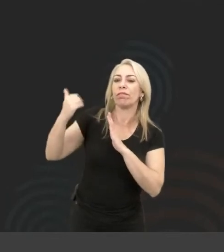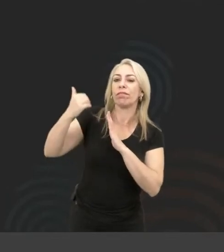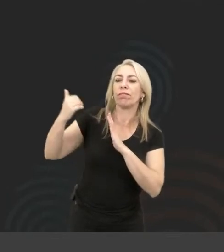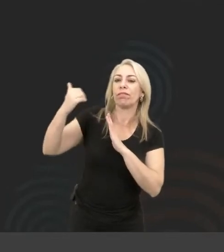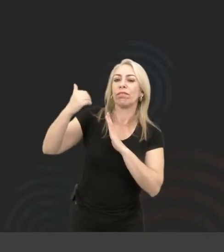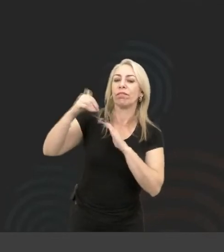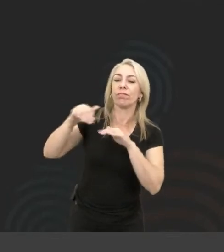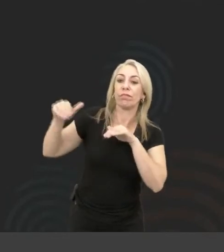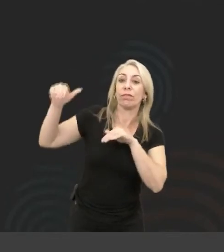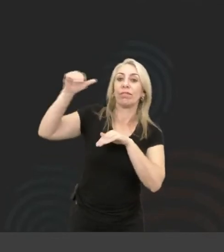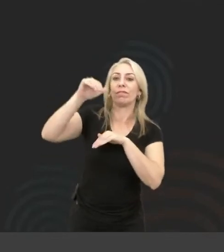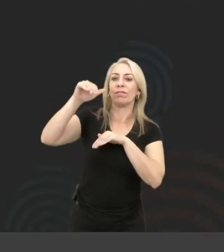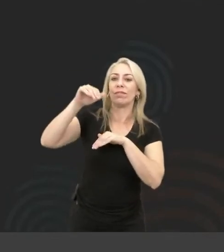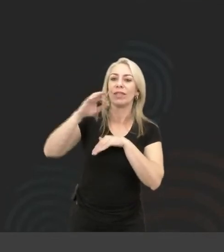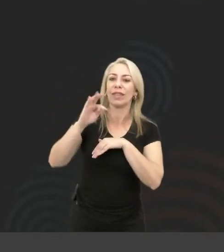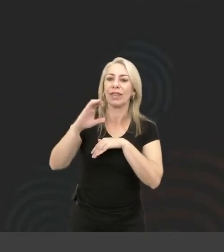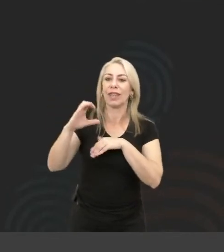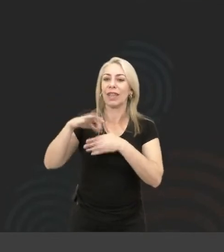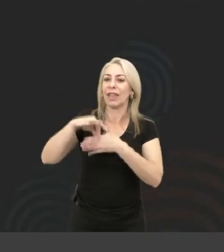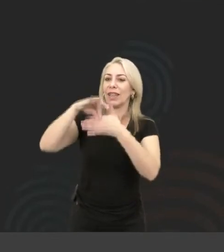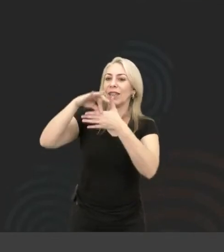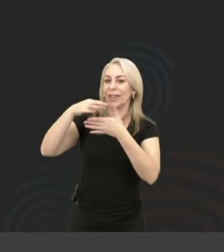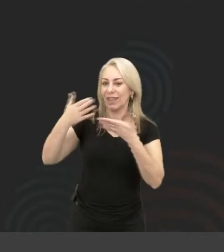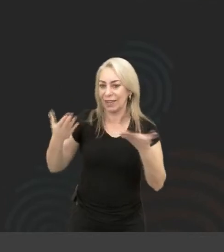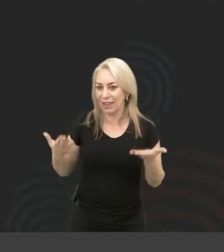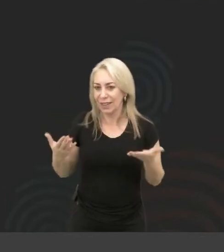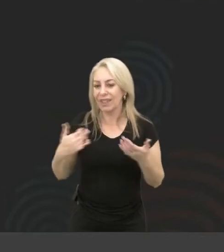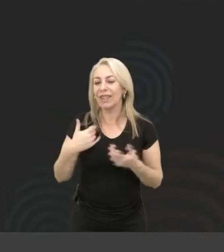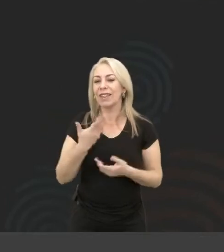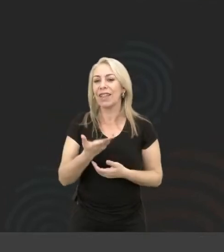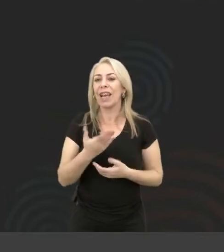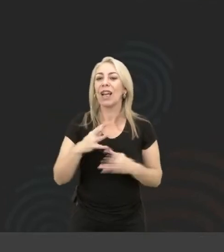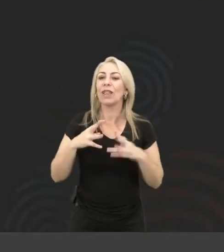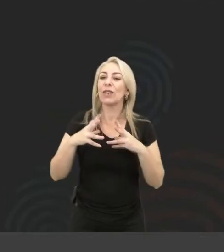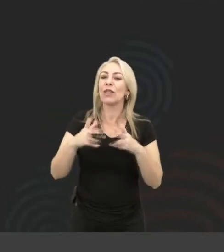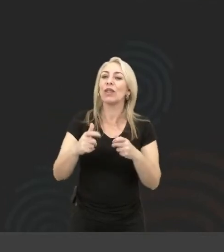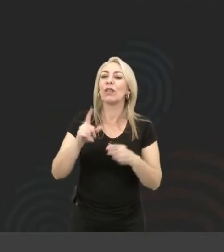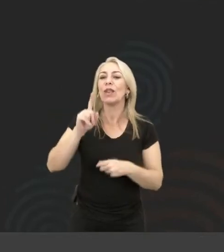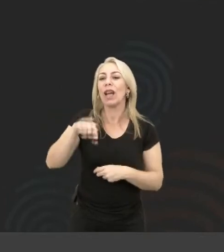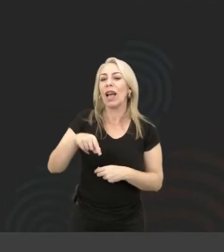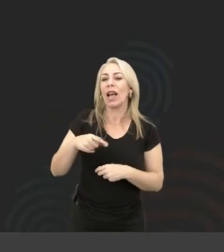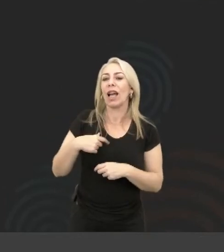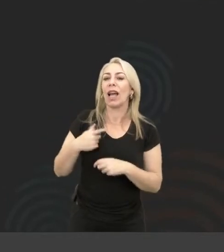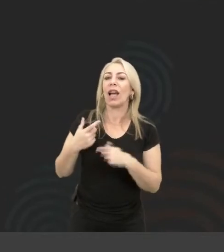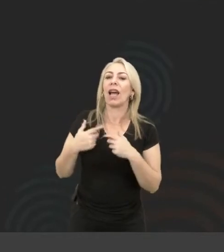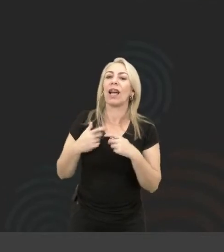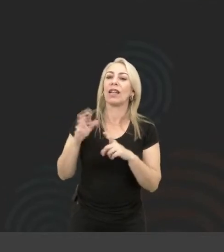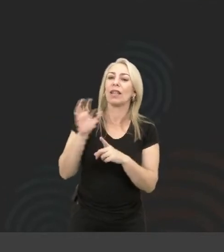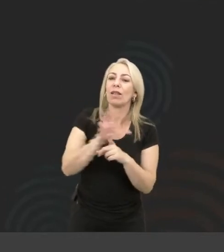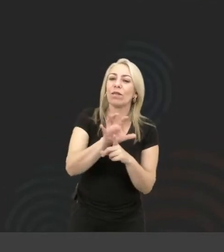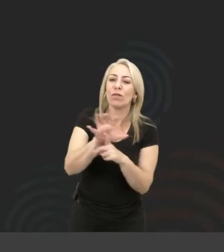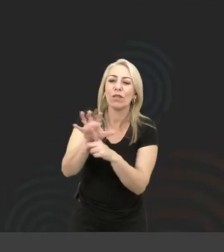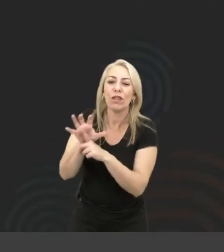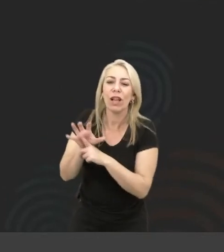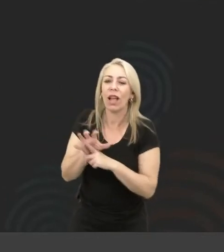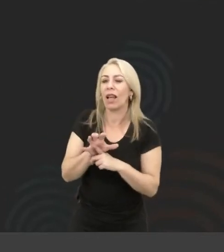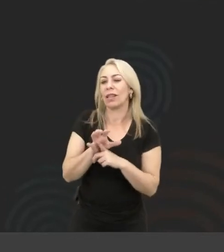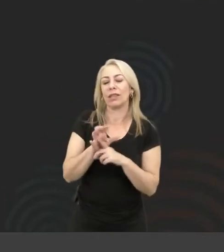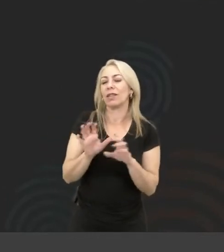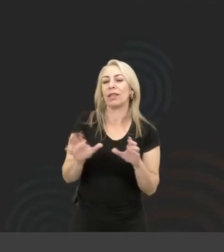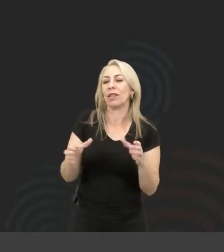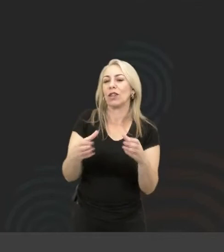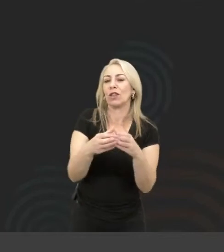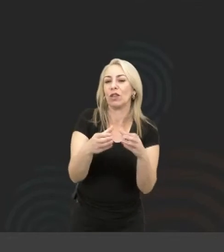para virar um tech lead. Isso tudo não é só no impacto que você causa ali no seu